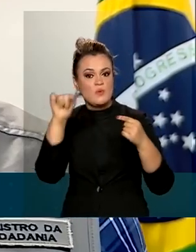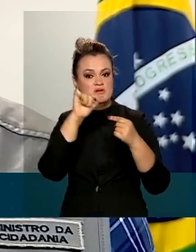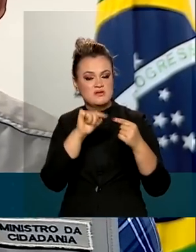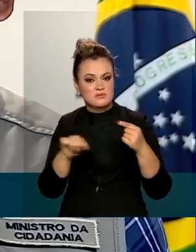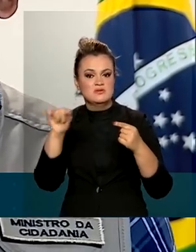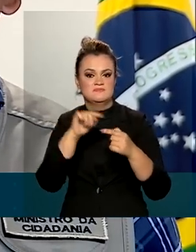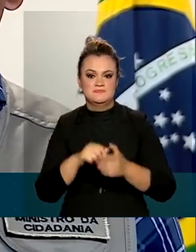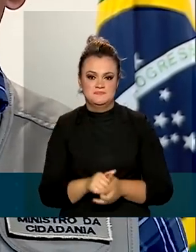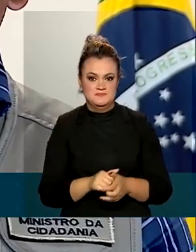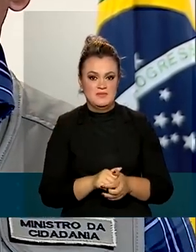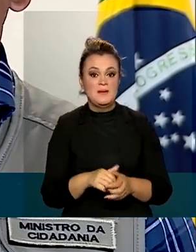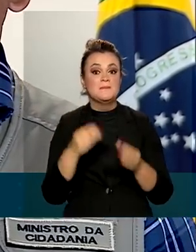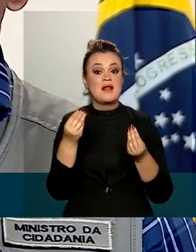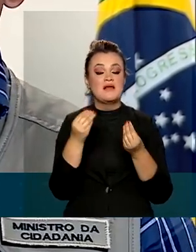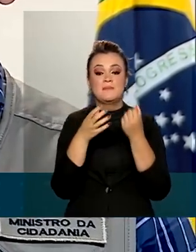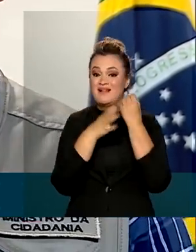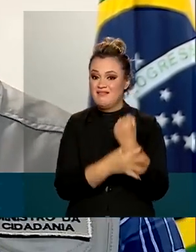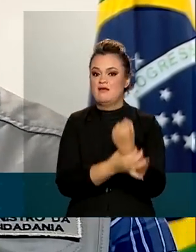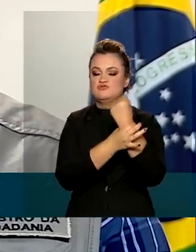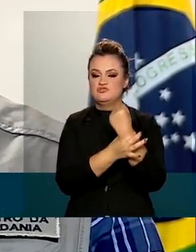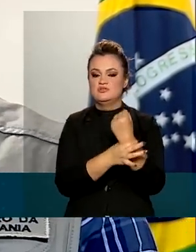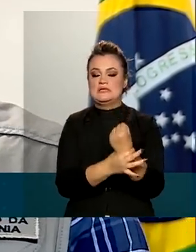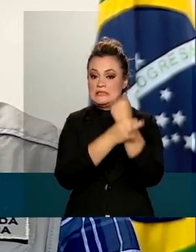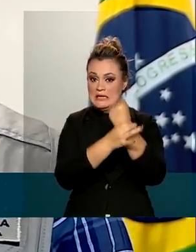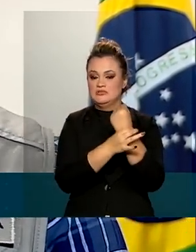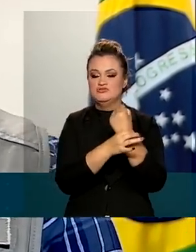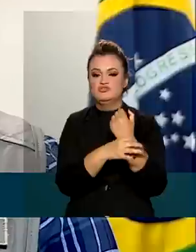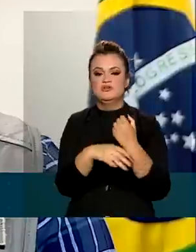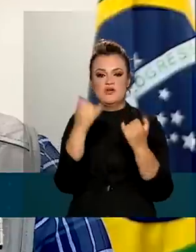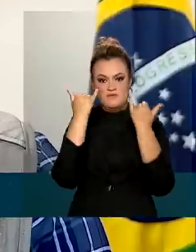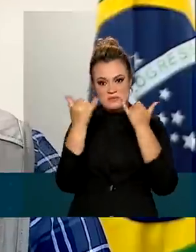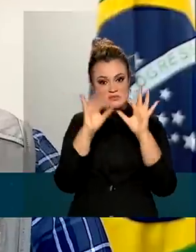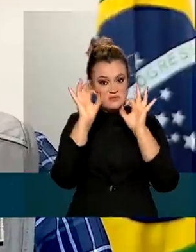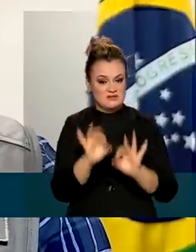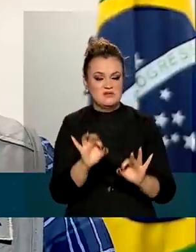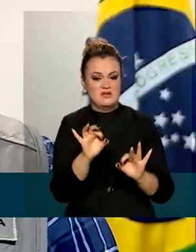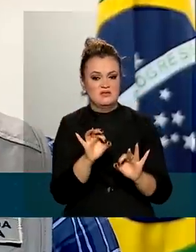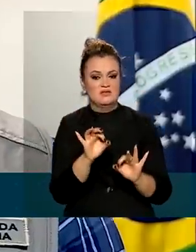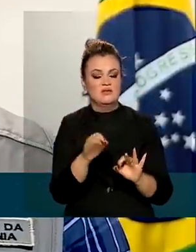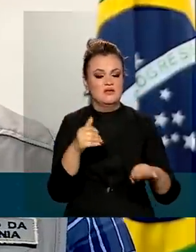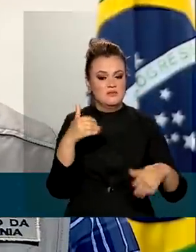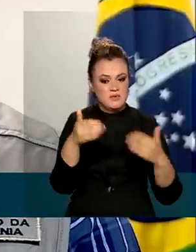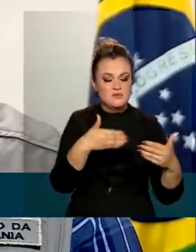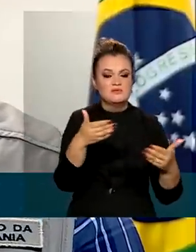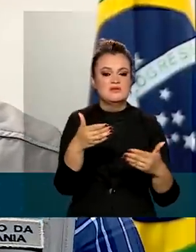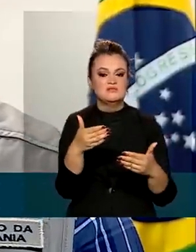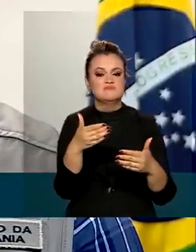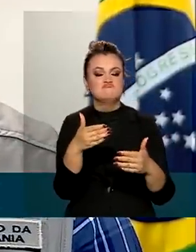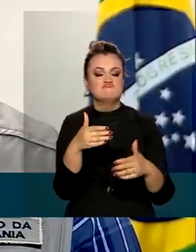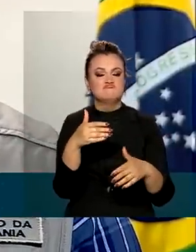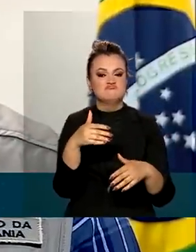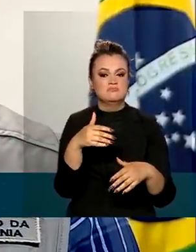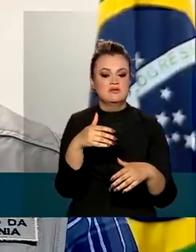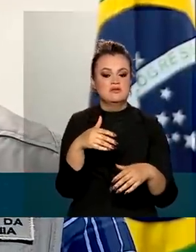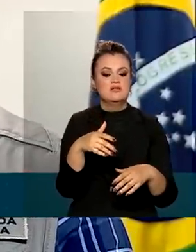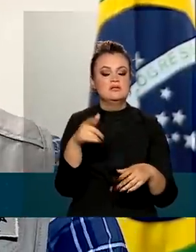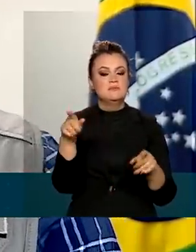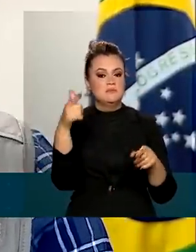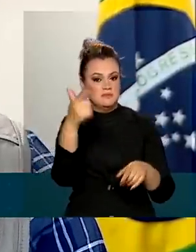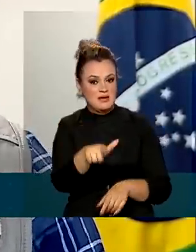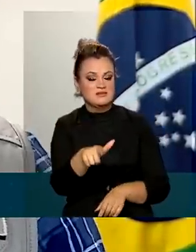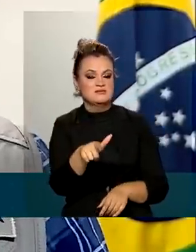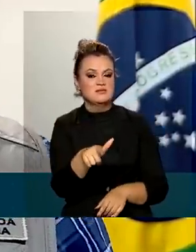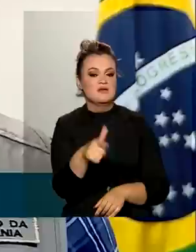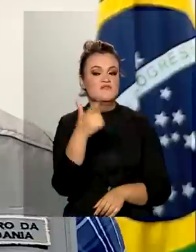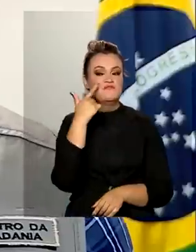os seus dados, para garantir a segurança da informação que processa esses pagamentos, bem como